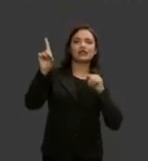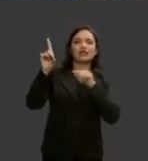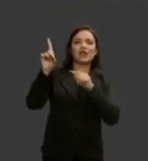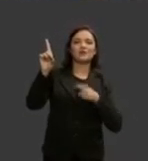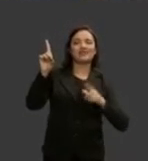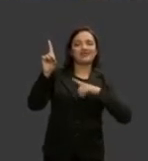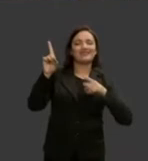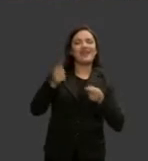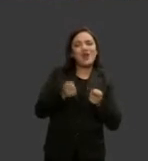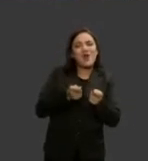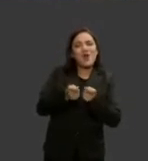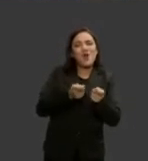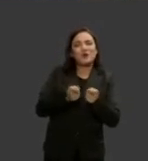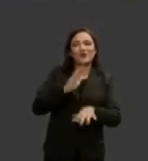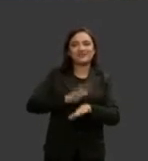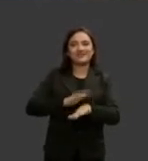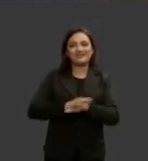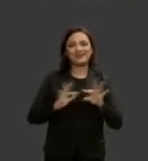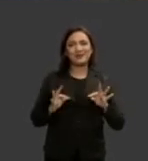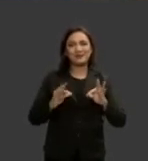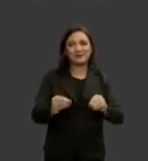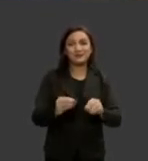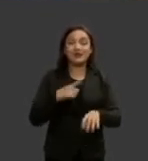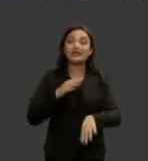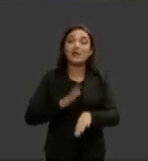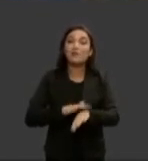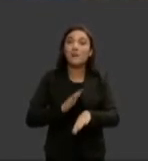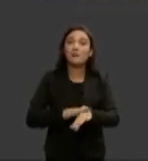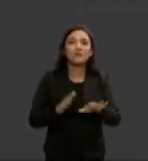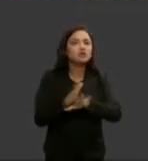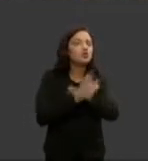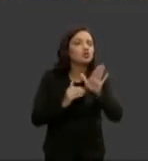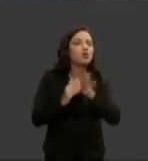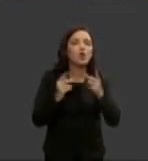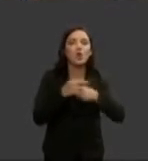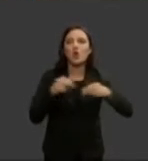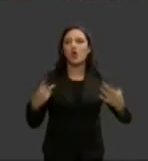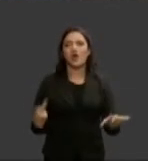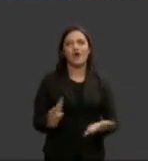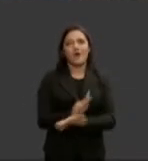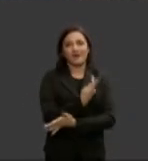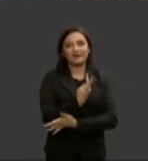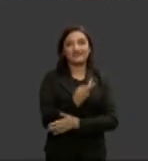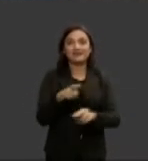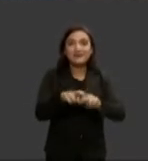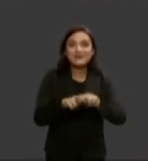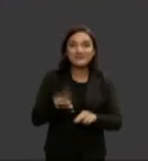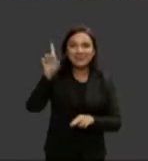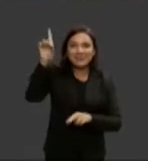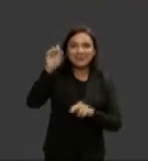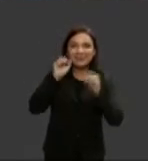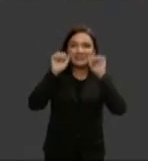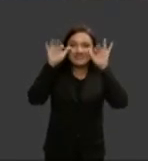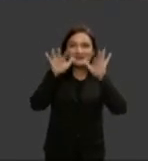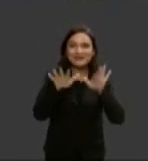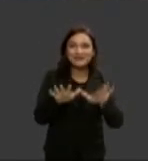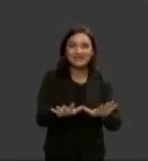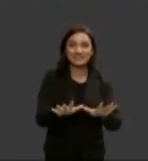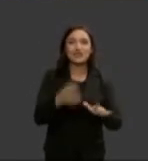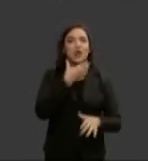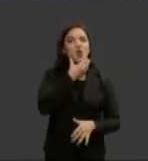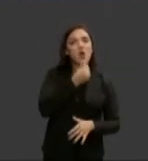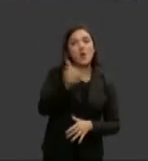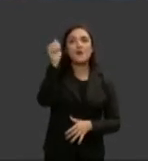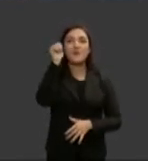controle do tempo há tempo para todas as coisas por isso que Deus nos ilumine ilumine homens e